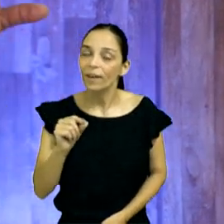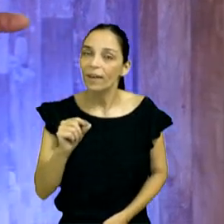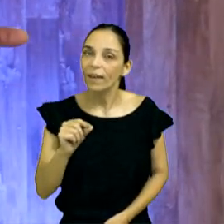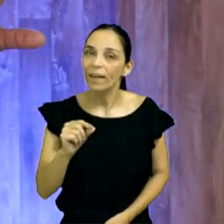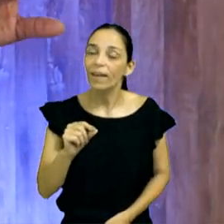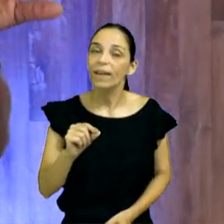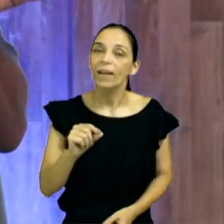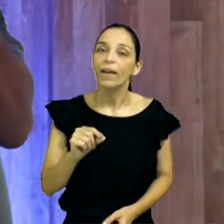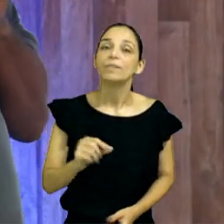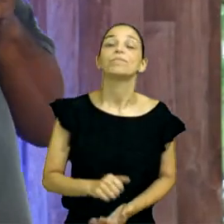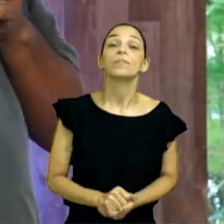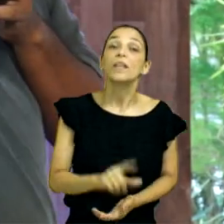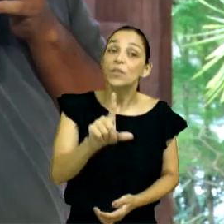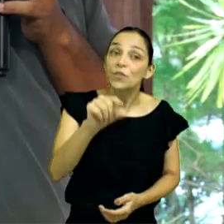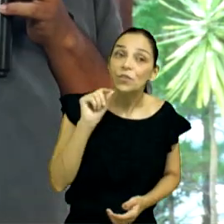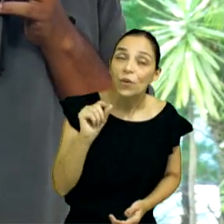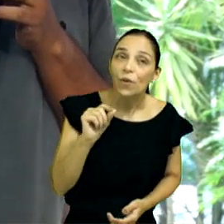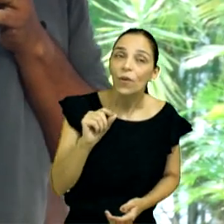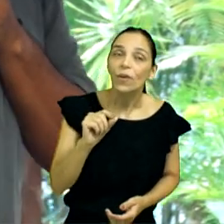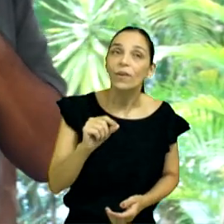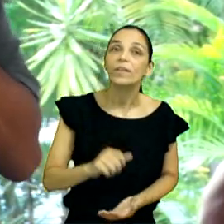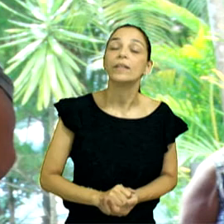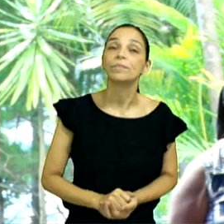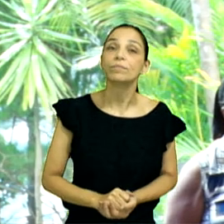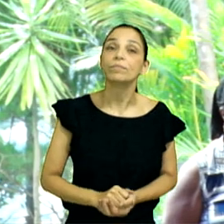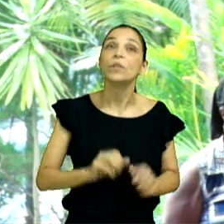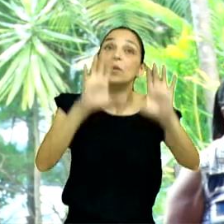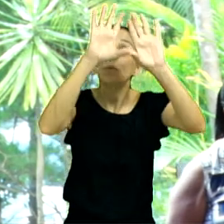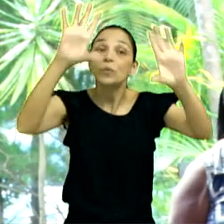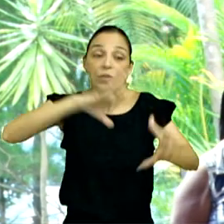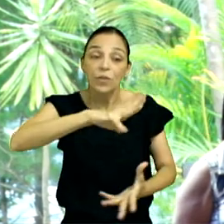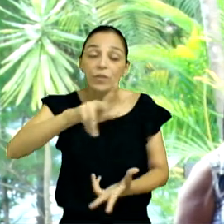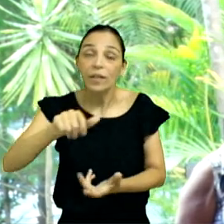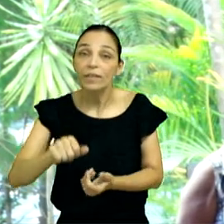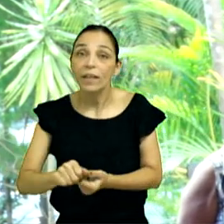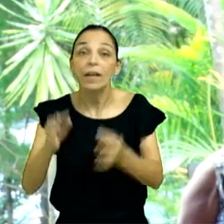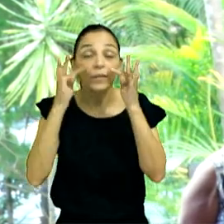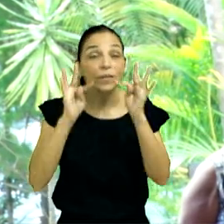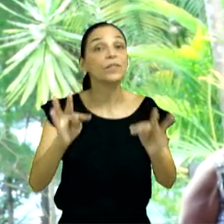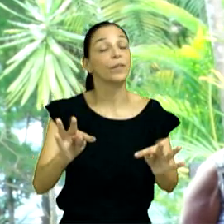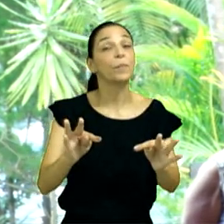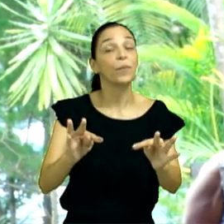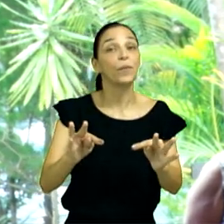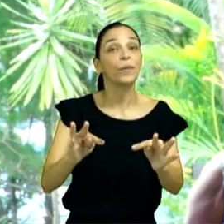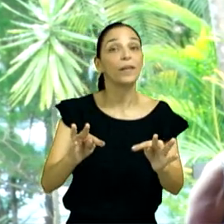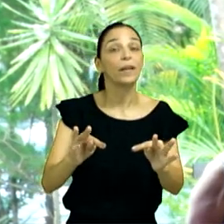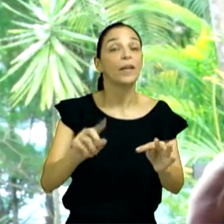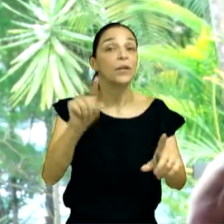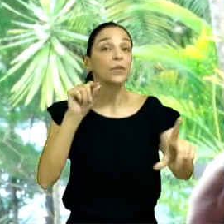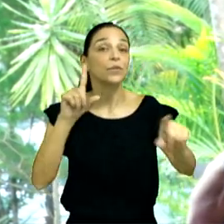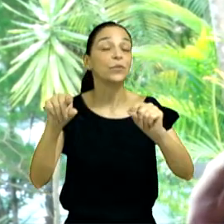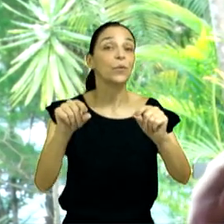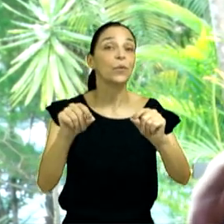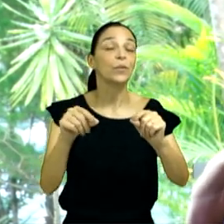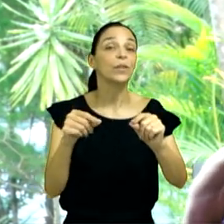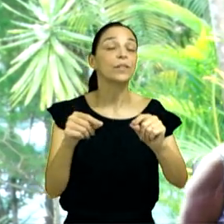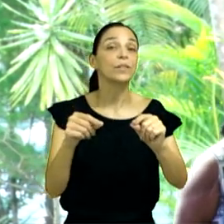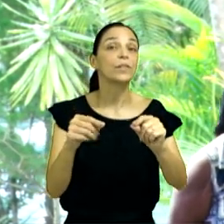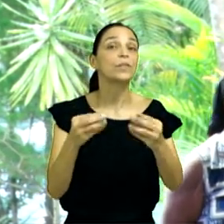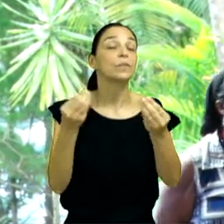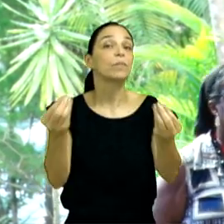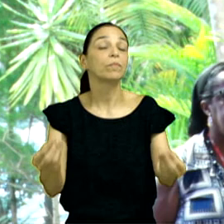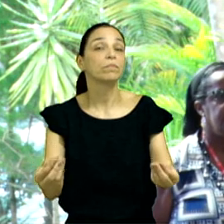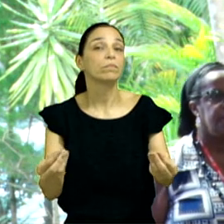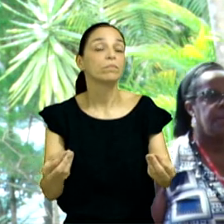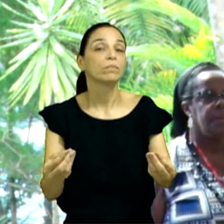escolhe pois a vida, céu e a terra testemunha, que hoje eu estou propondo para você, uma escolha importante, do jeito de Deus ou do teu